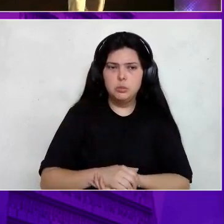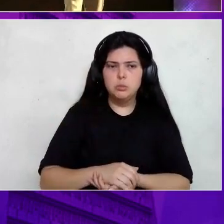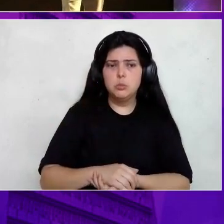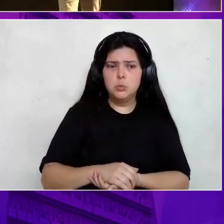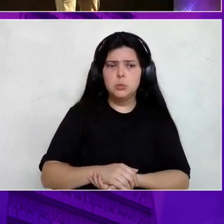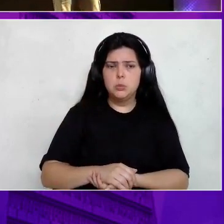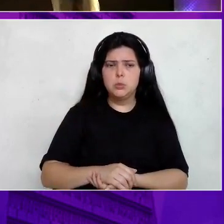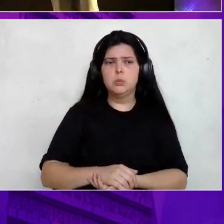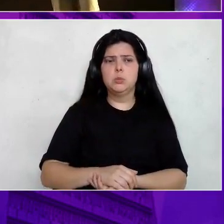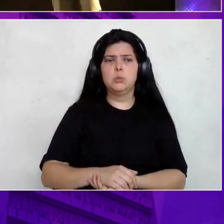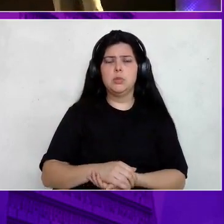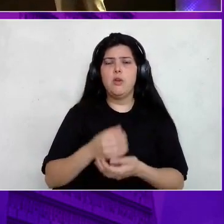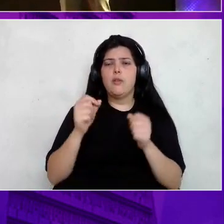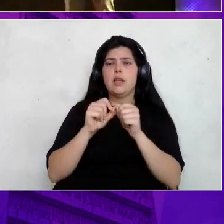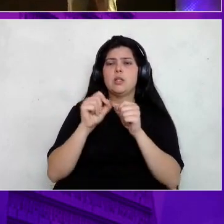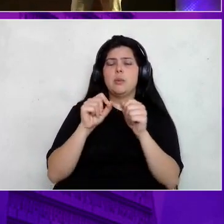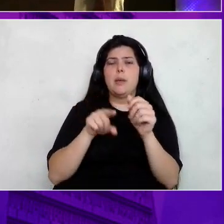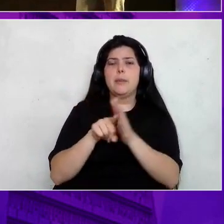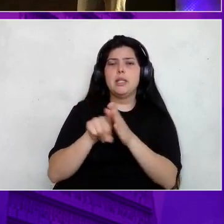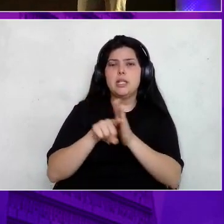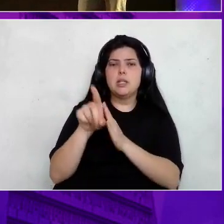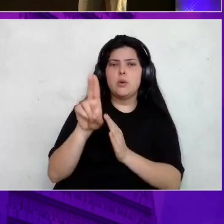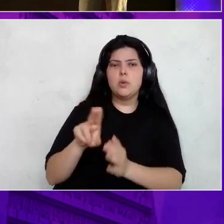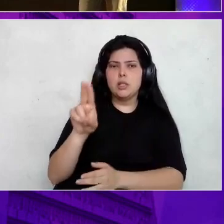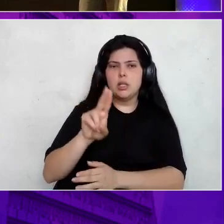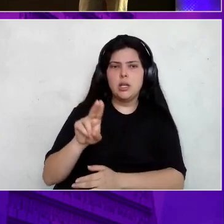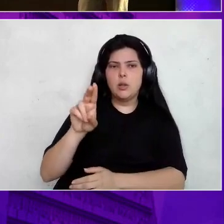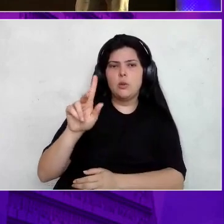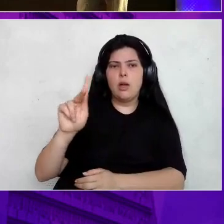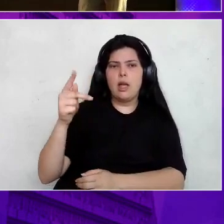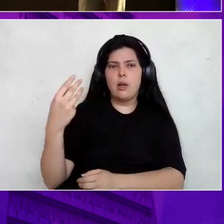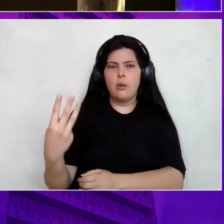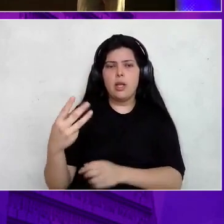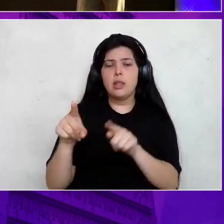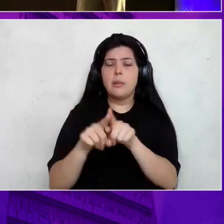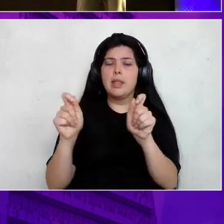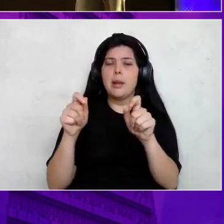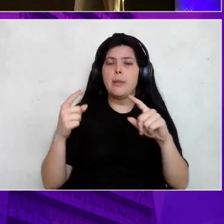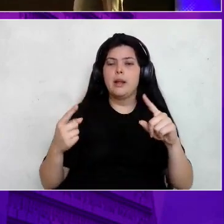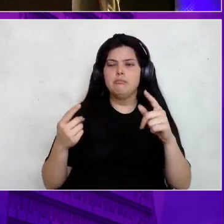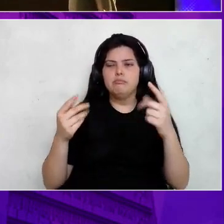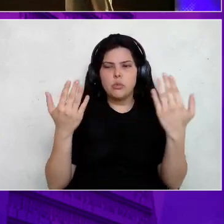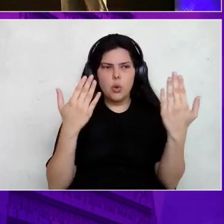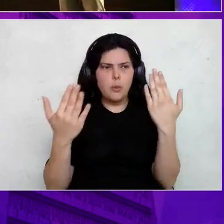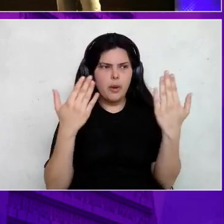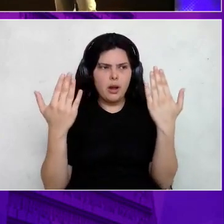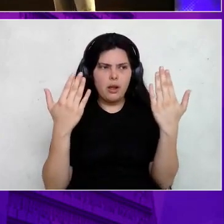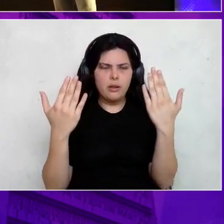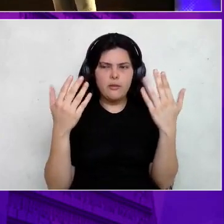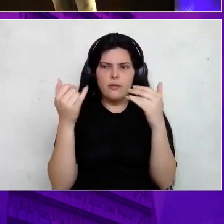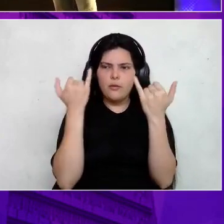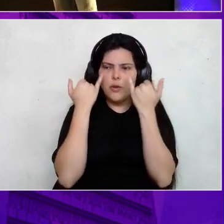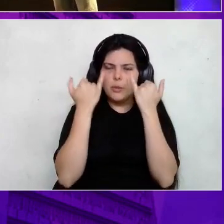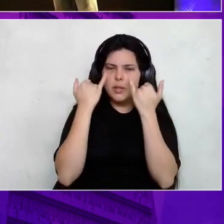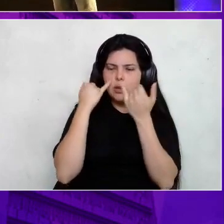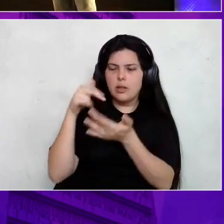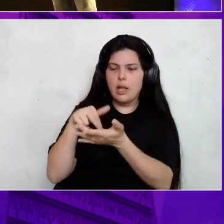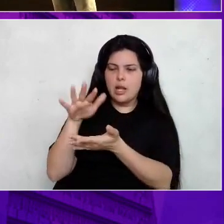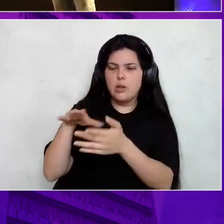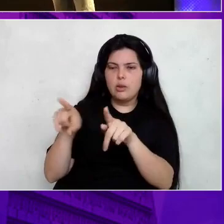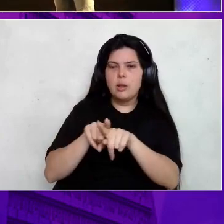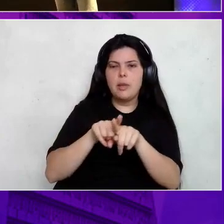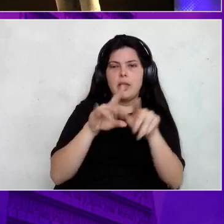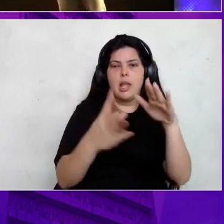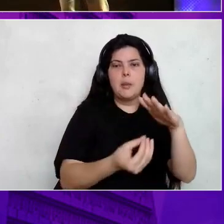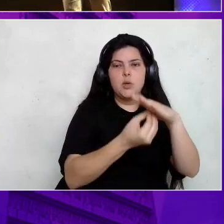o HeatWave, eu posso cruzar essas informações. Eu posso utilizar informações do meu mundo relacional e informações que estão no meu data lake. Tá? Então, por isso que